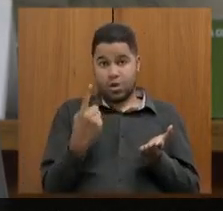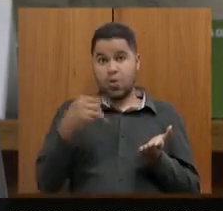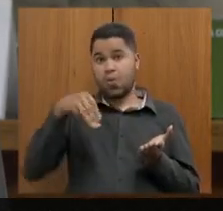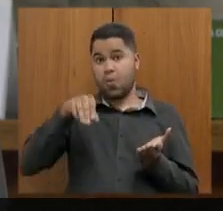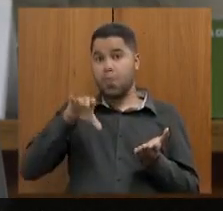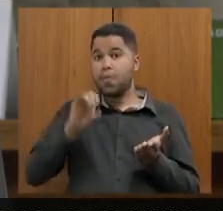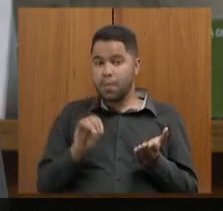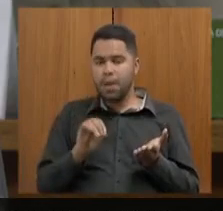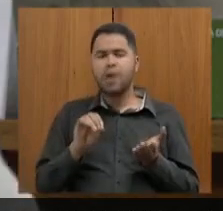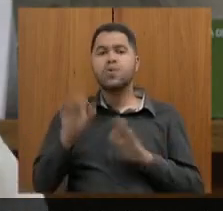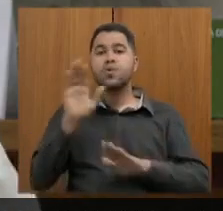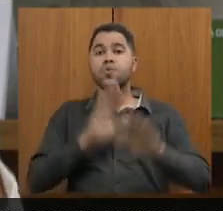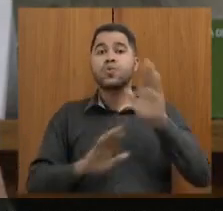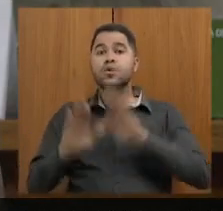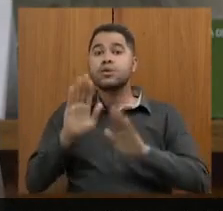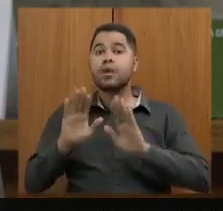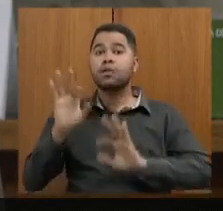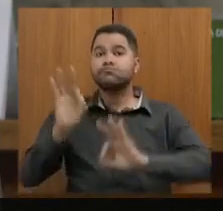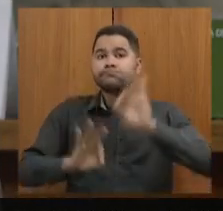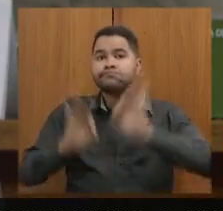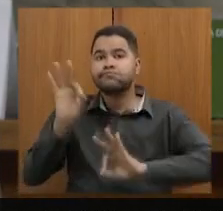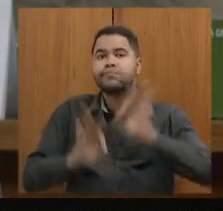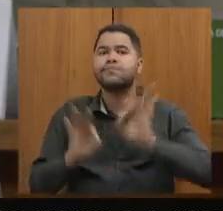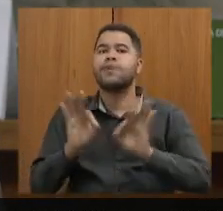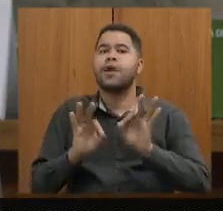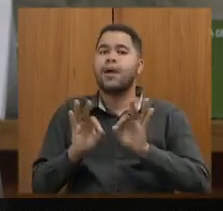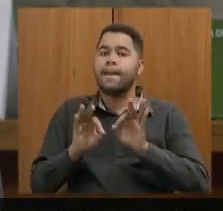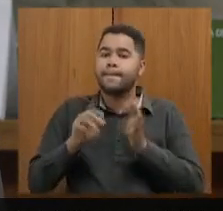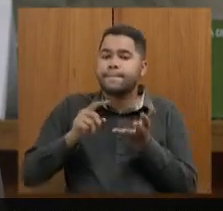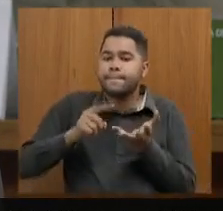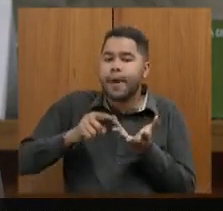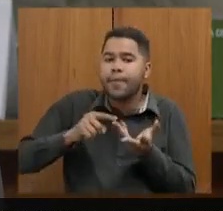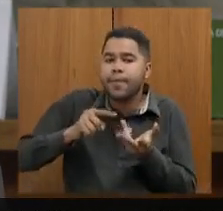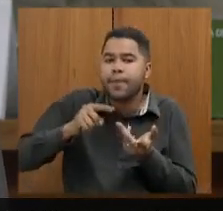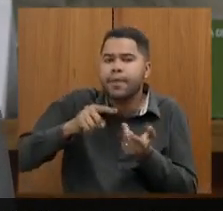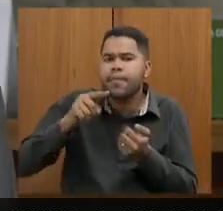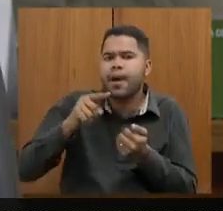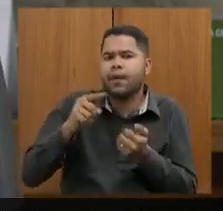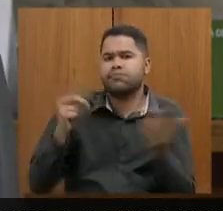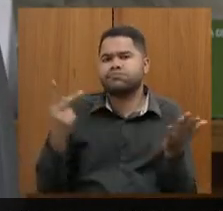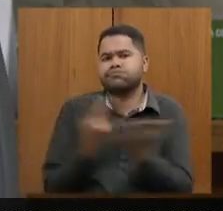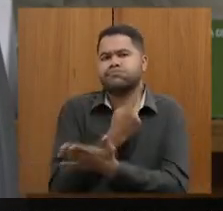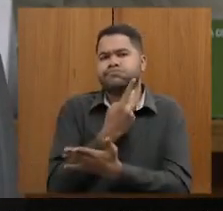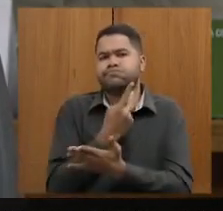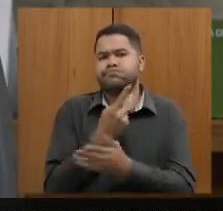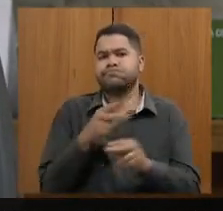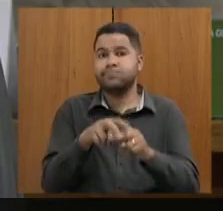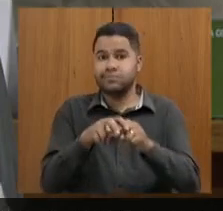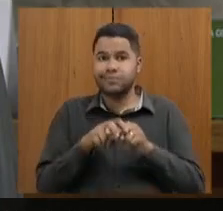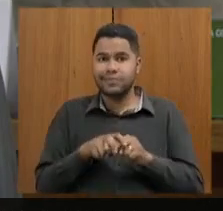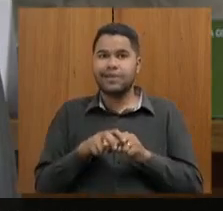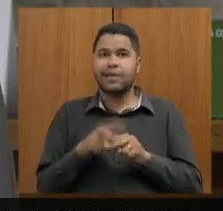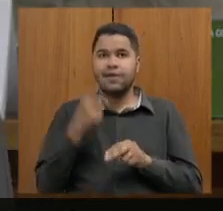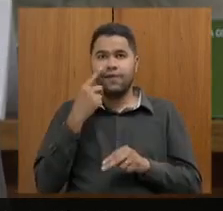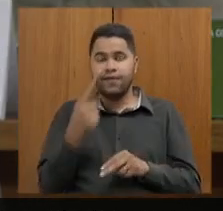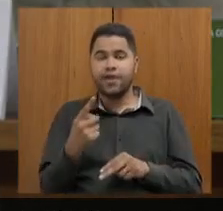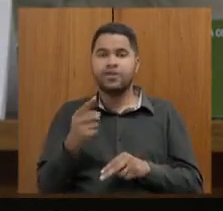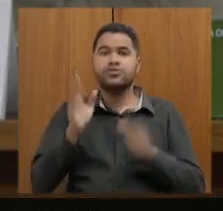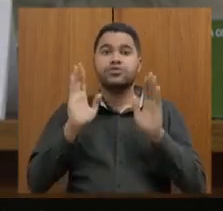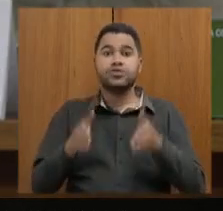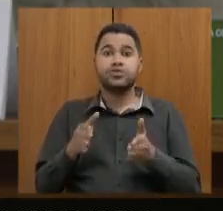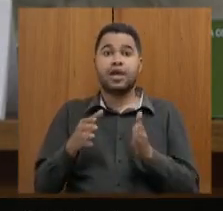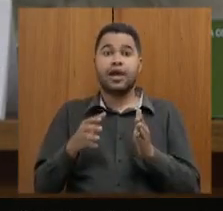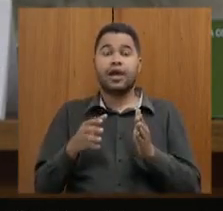o cuidado para que toda a autorização de movimentação de servidores não se dê, vis-à-vis de servidores que já